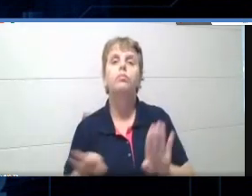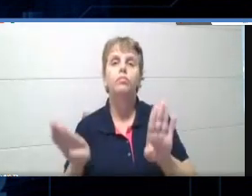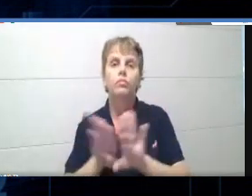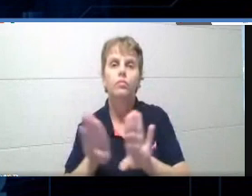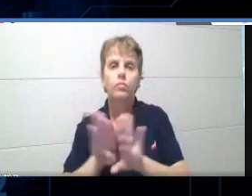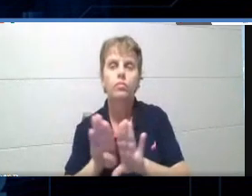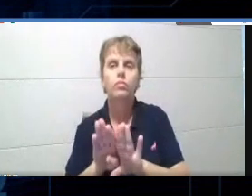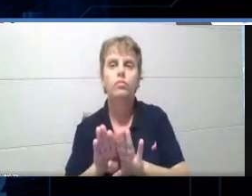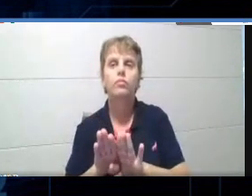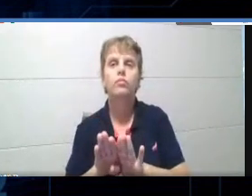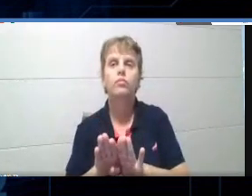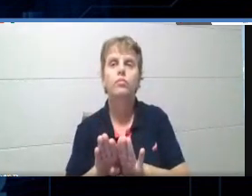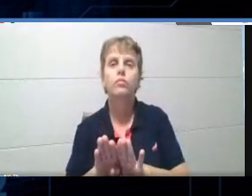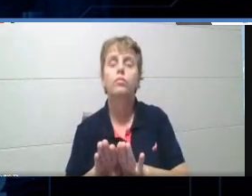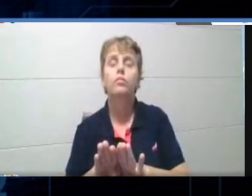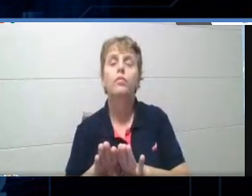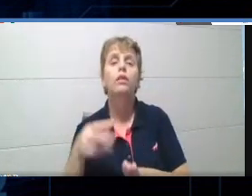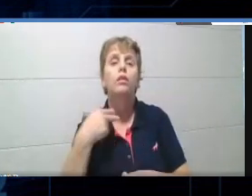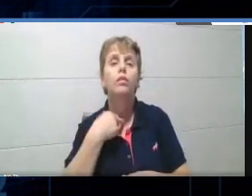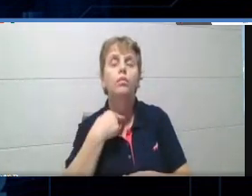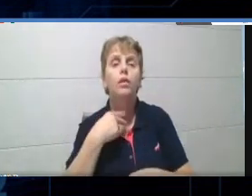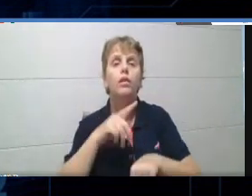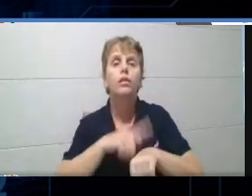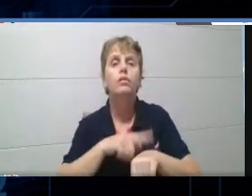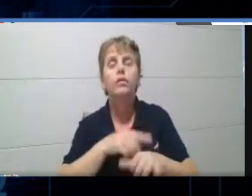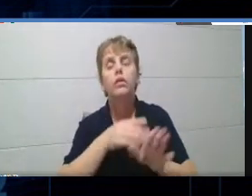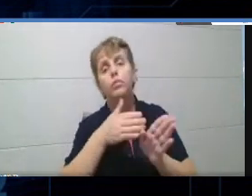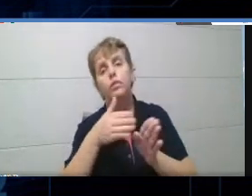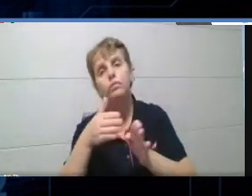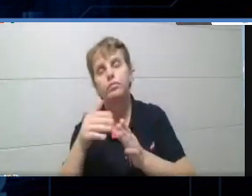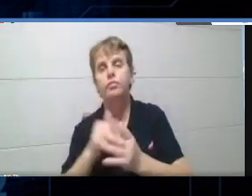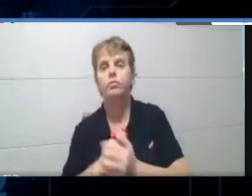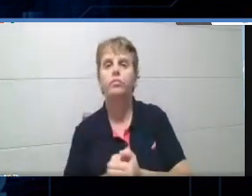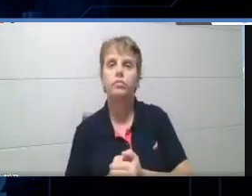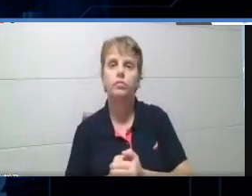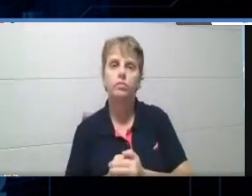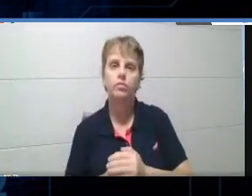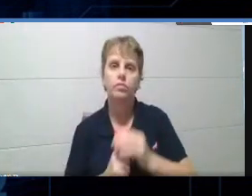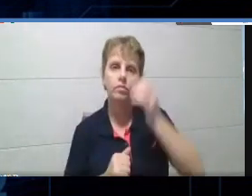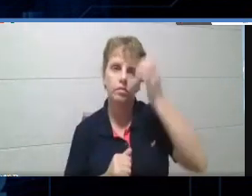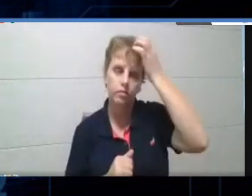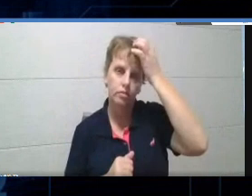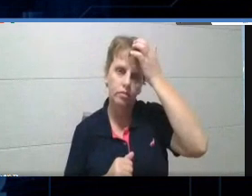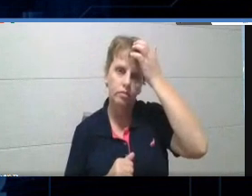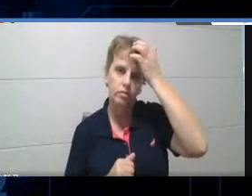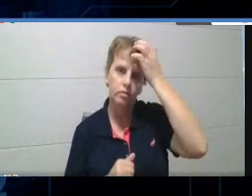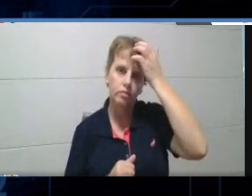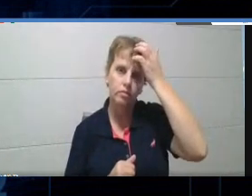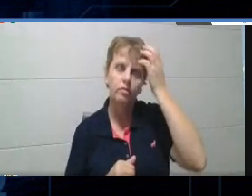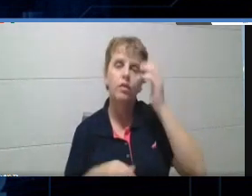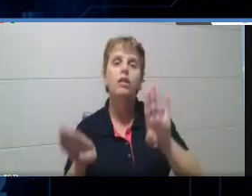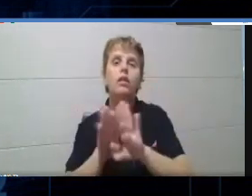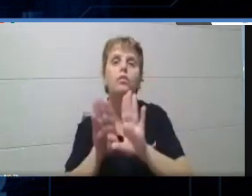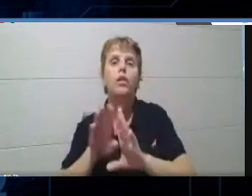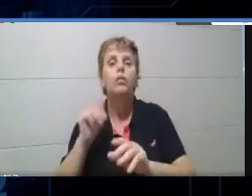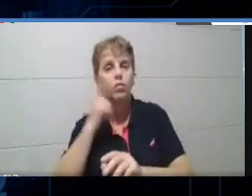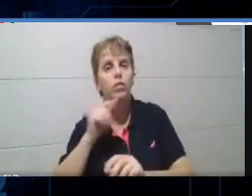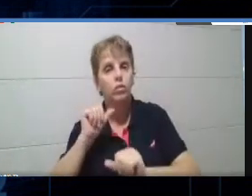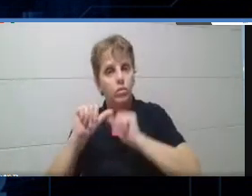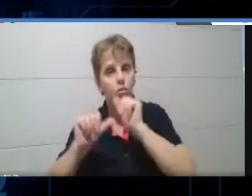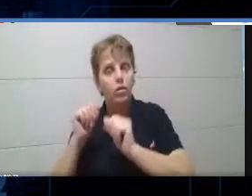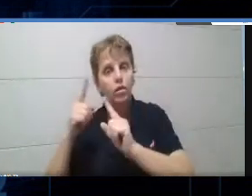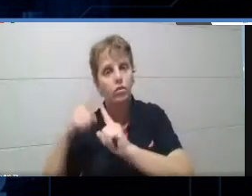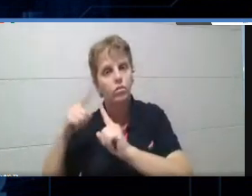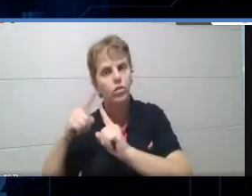para vocês, que é para não deixar com tempo. Posso estar mudando o tipo de questão, tá?